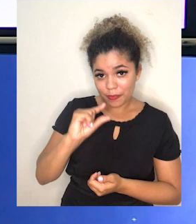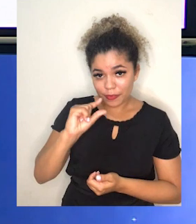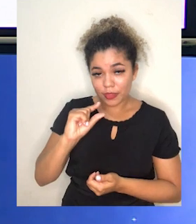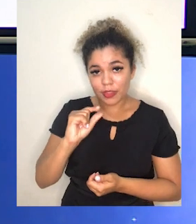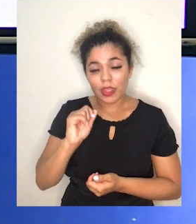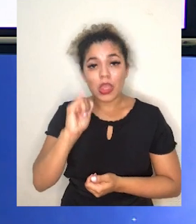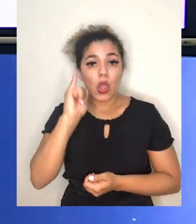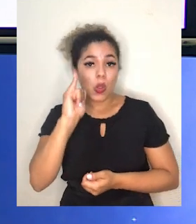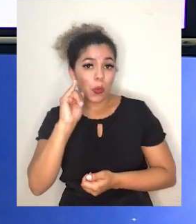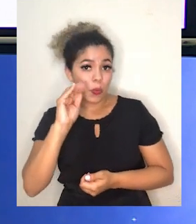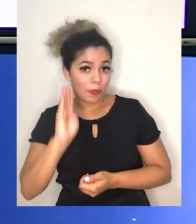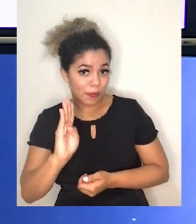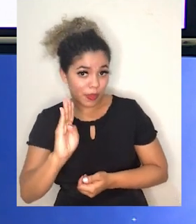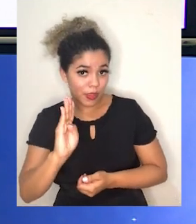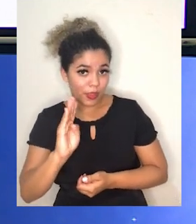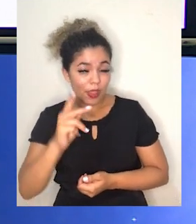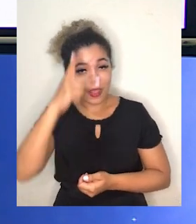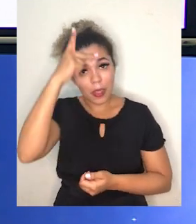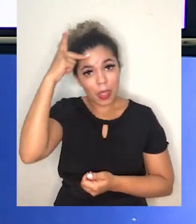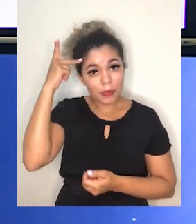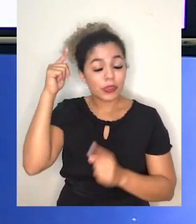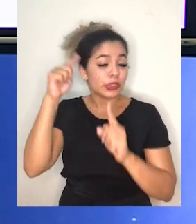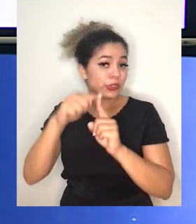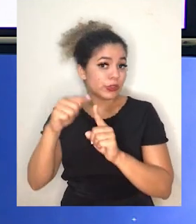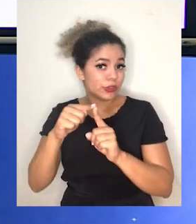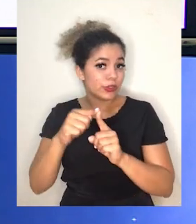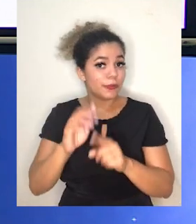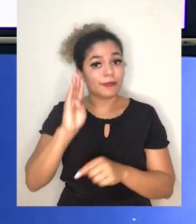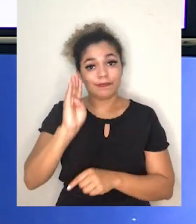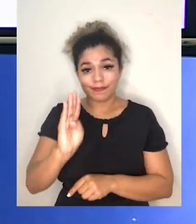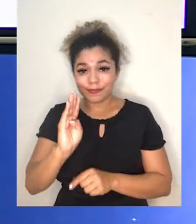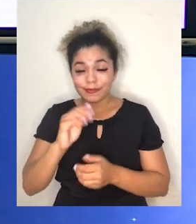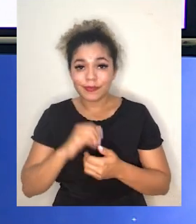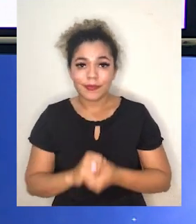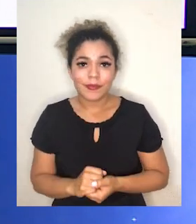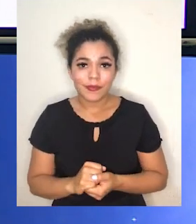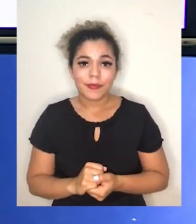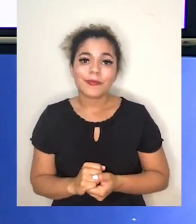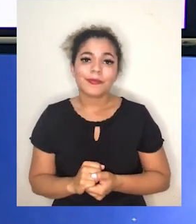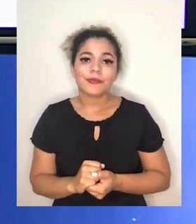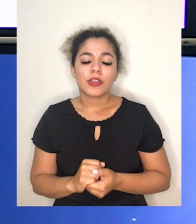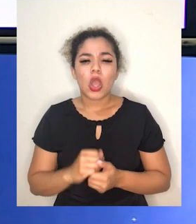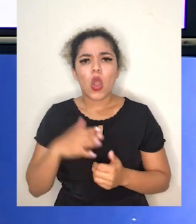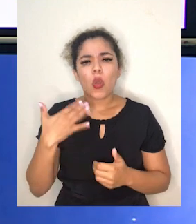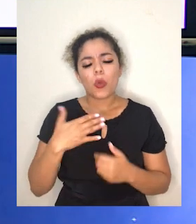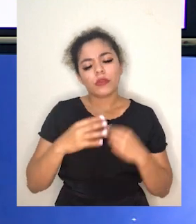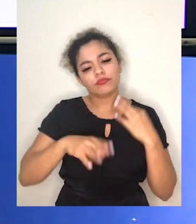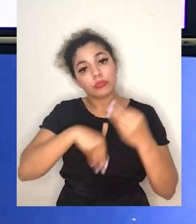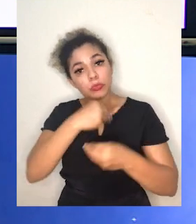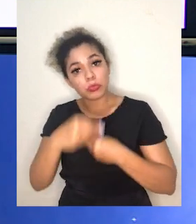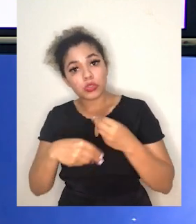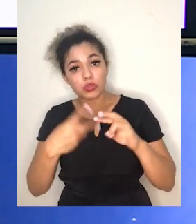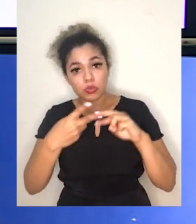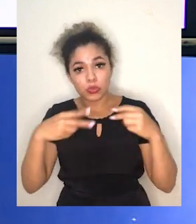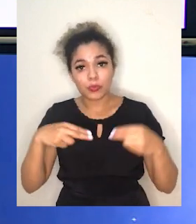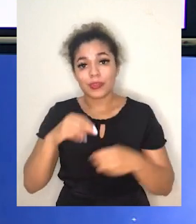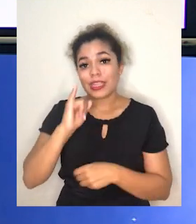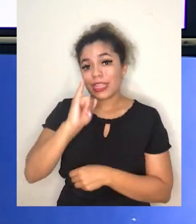com iB, indivíduo do tipo B. Quando eu tenho o cruzamento,